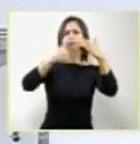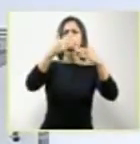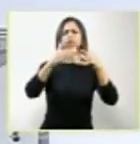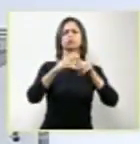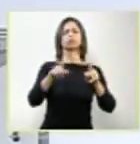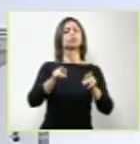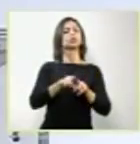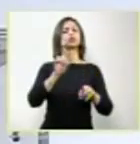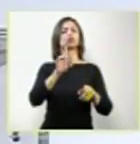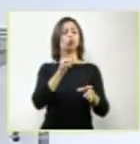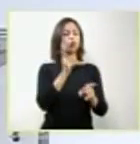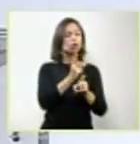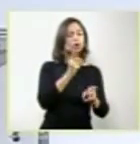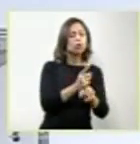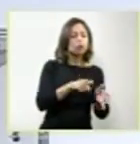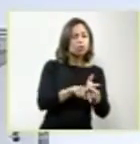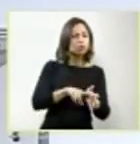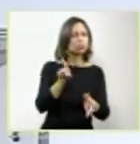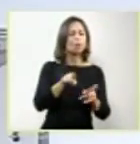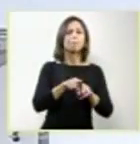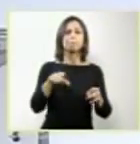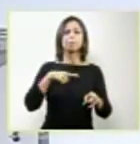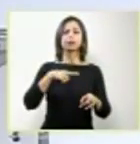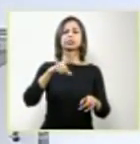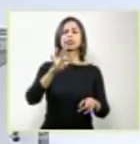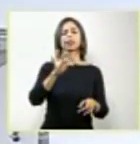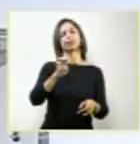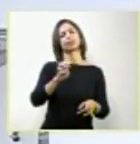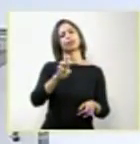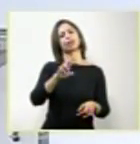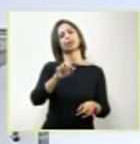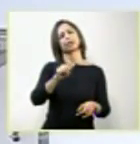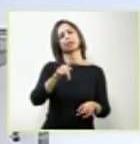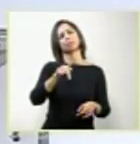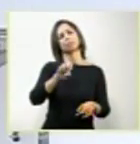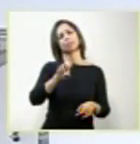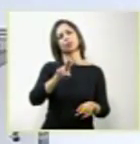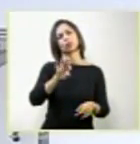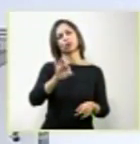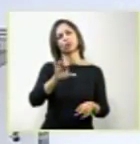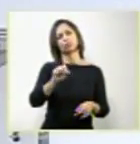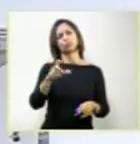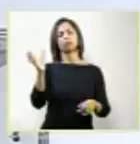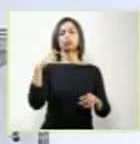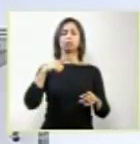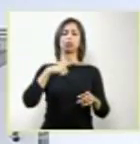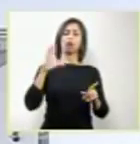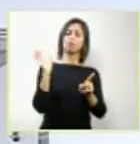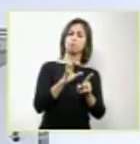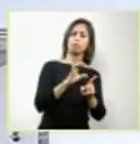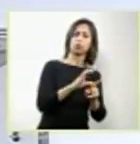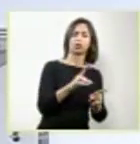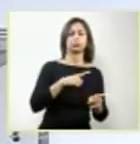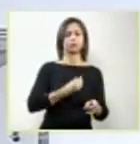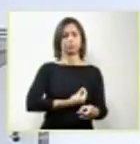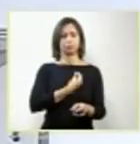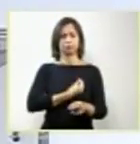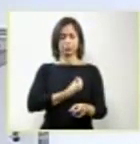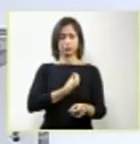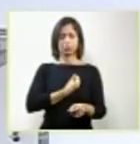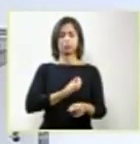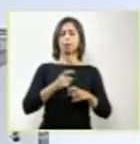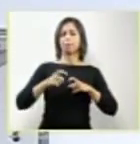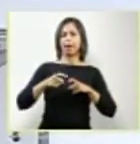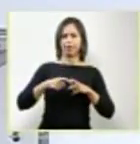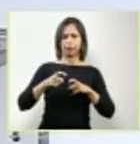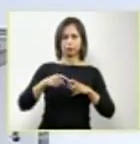mas terapêutica, tem repercutido seriamente sobre a prática médica. Eu me recordo que os meus